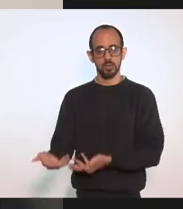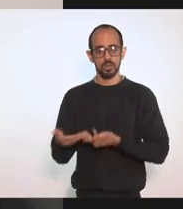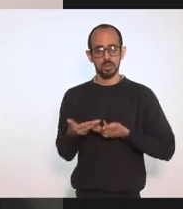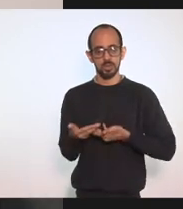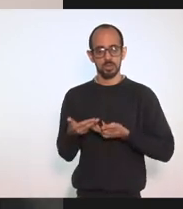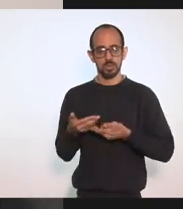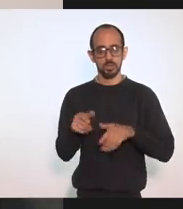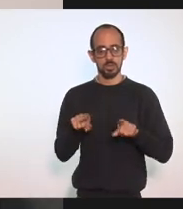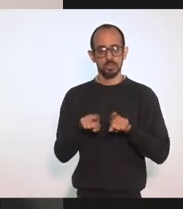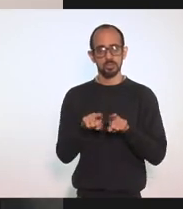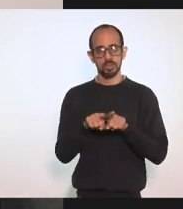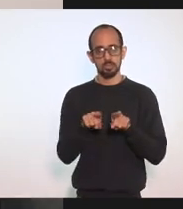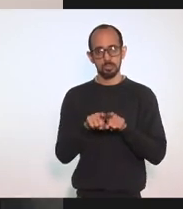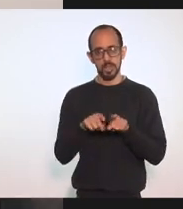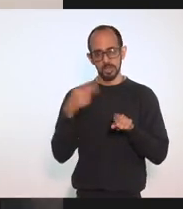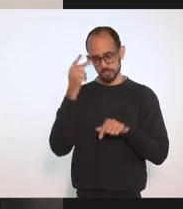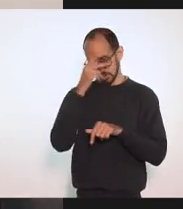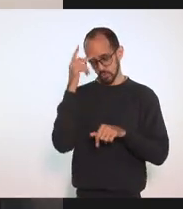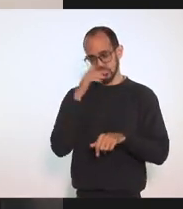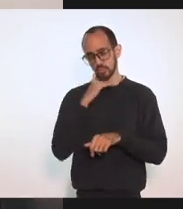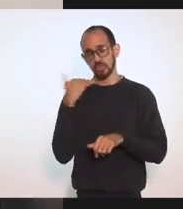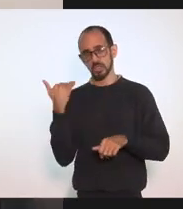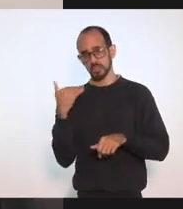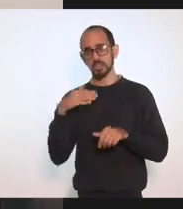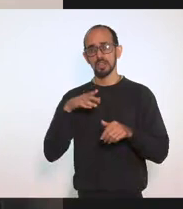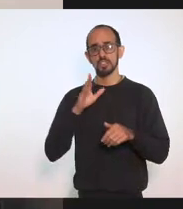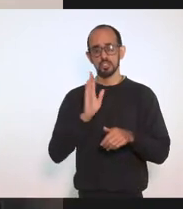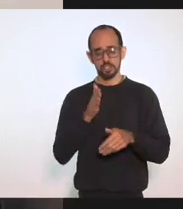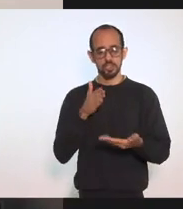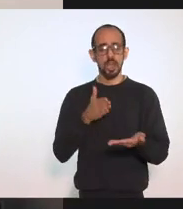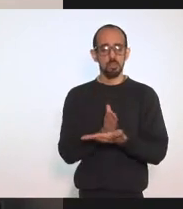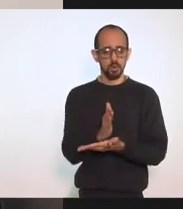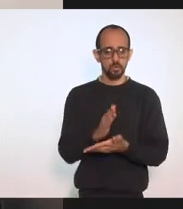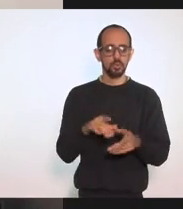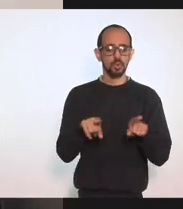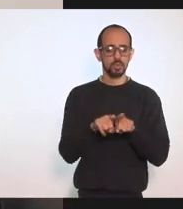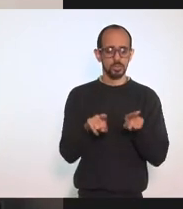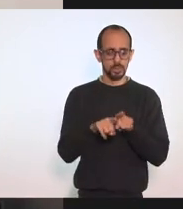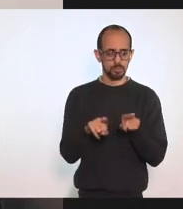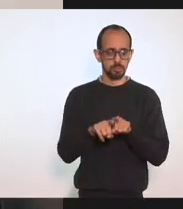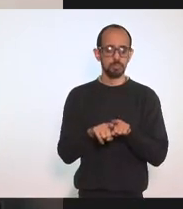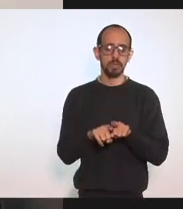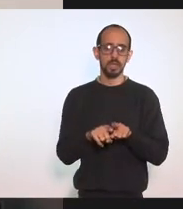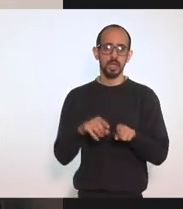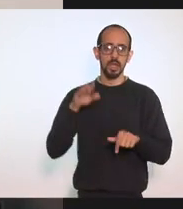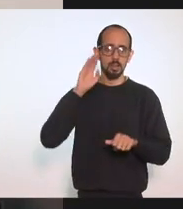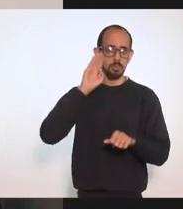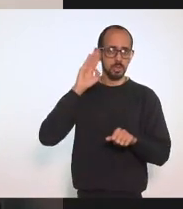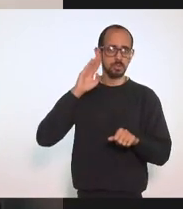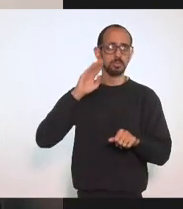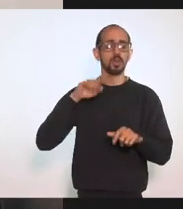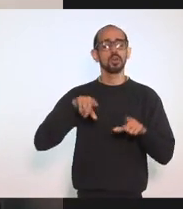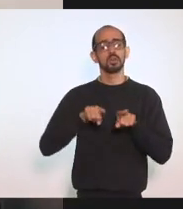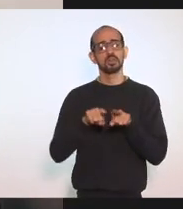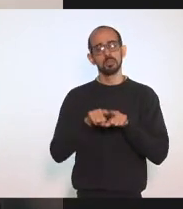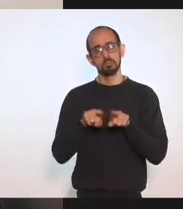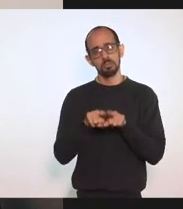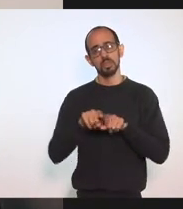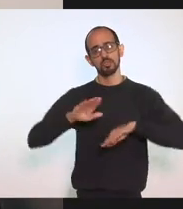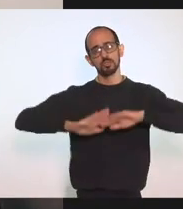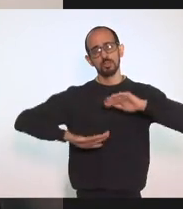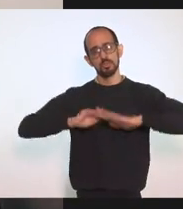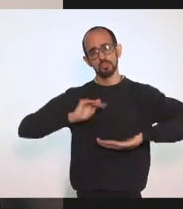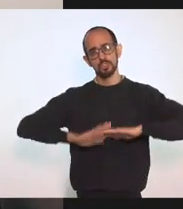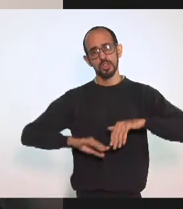vulnerabilidade Nós já aprovamos Também essa prioridade Nesta casa Além dos profissionais Da